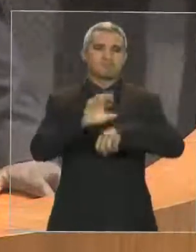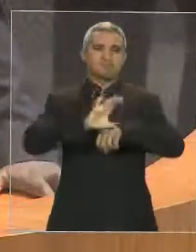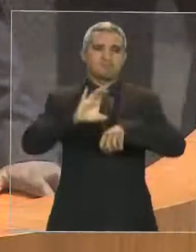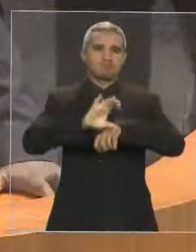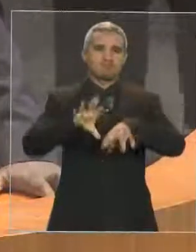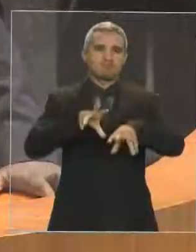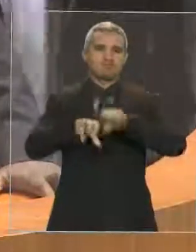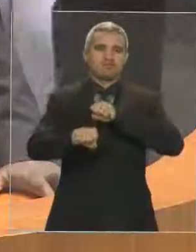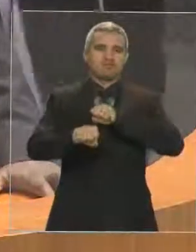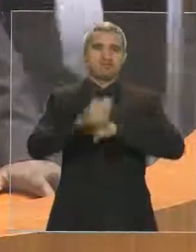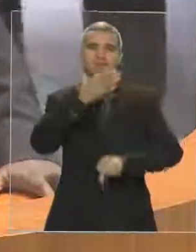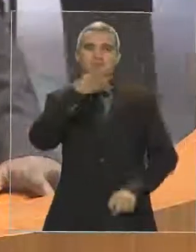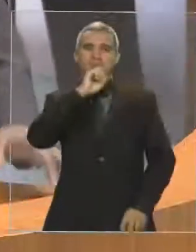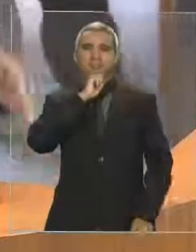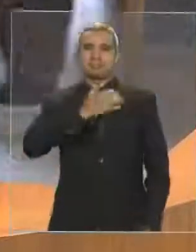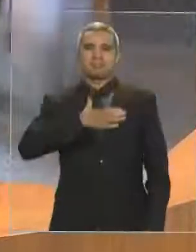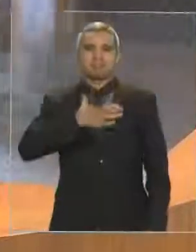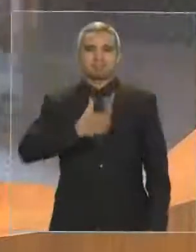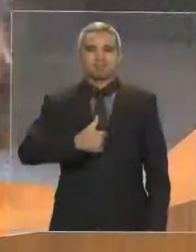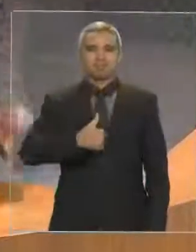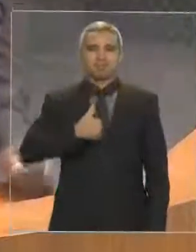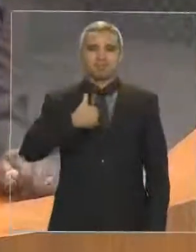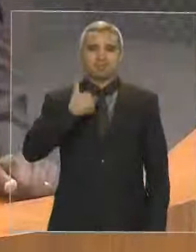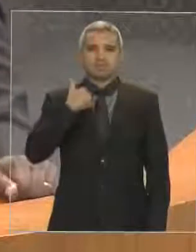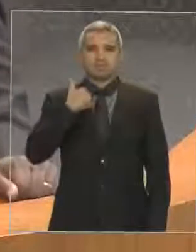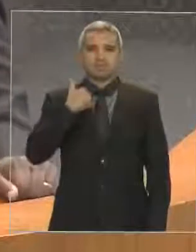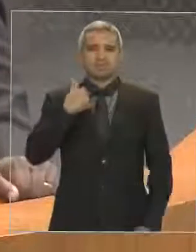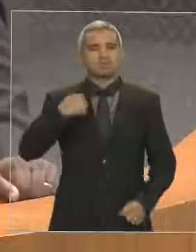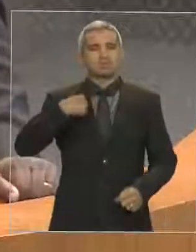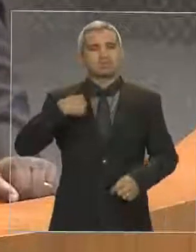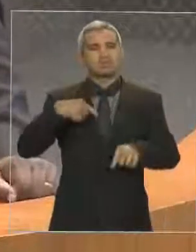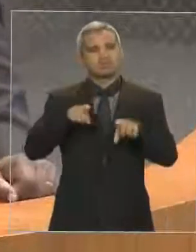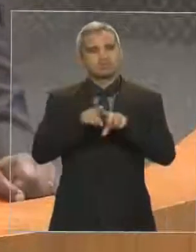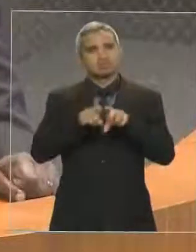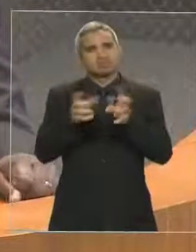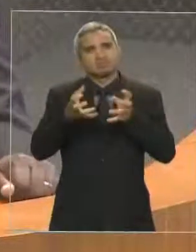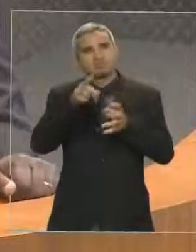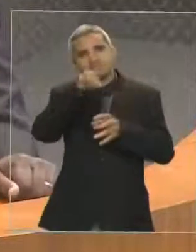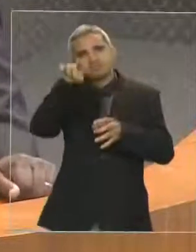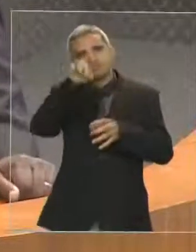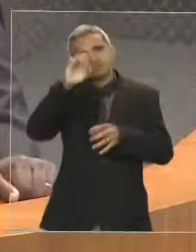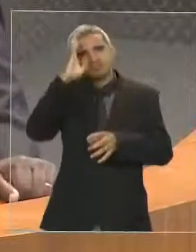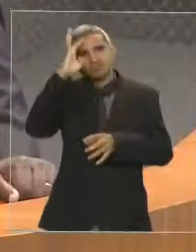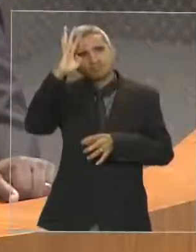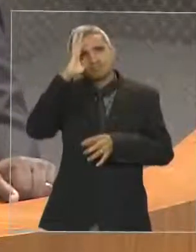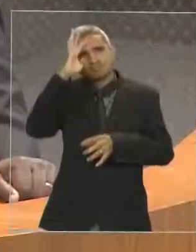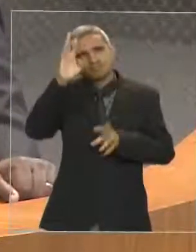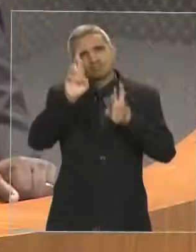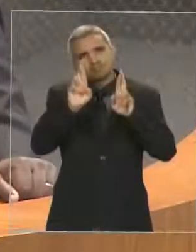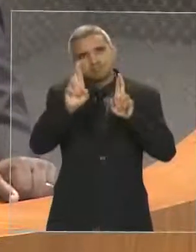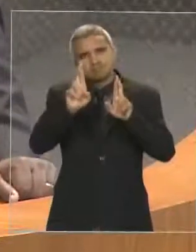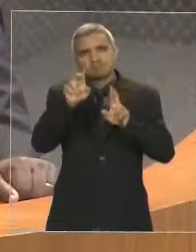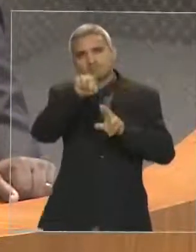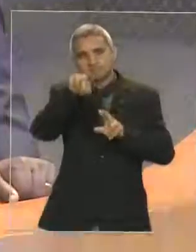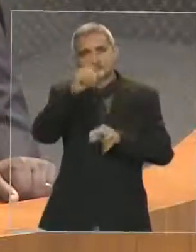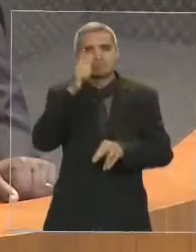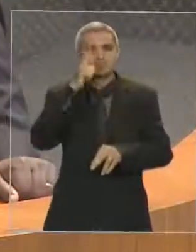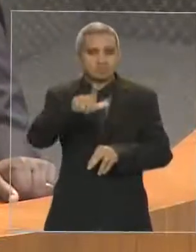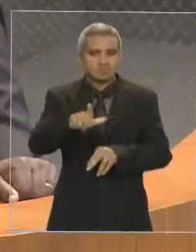E eu quero, irmão, que esse sonho também se estenda a vocês. Tivemos aqui conosco o sargento Nogueira,